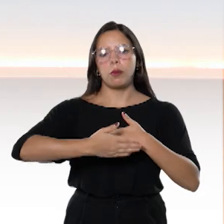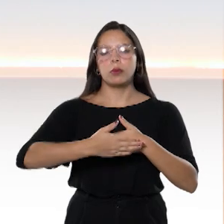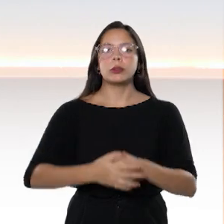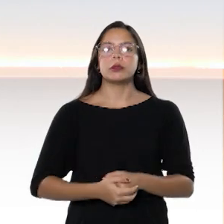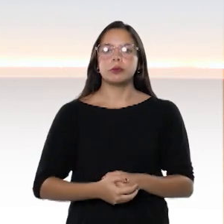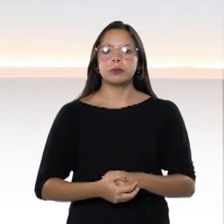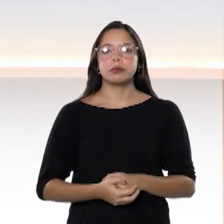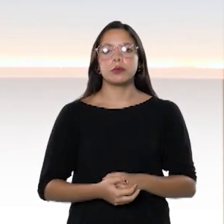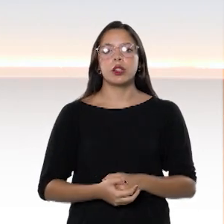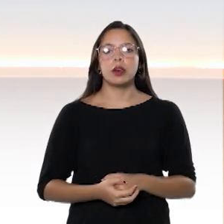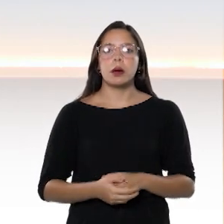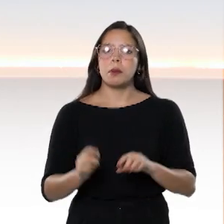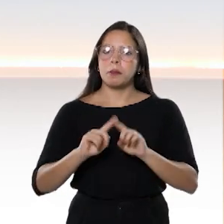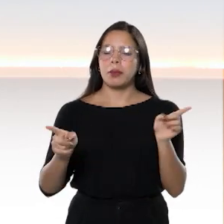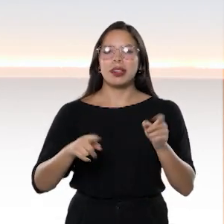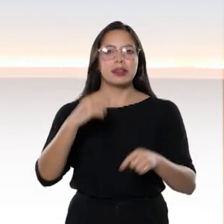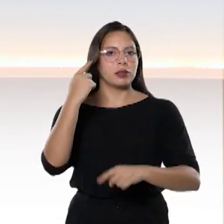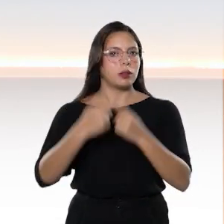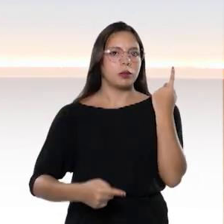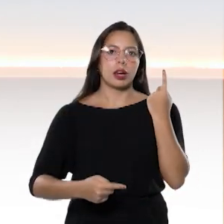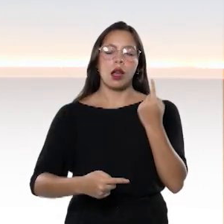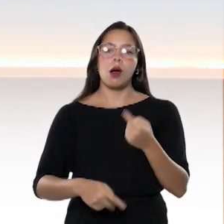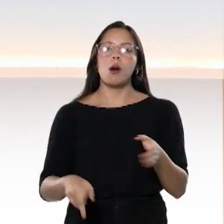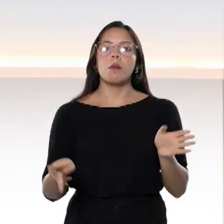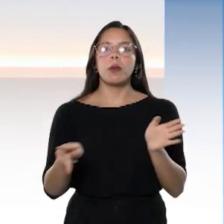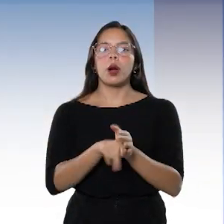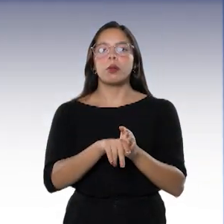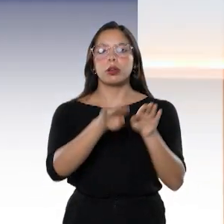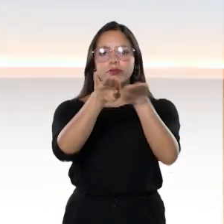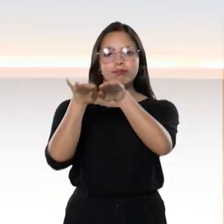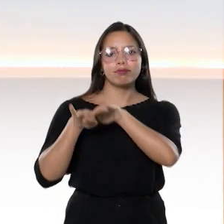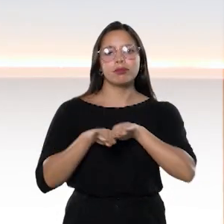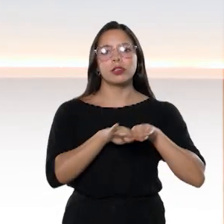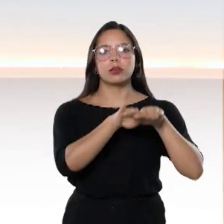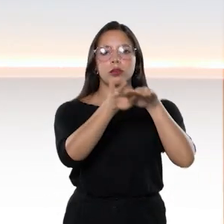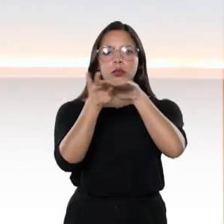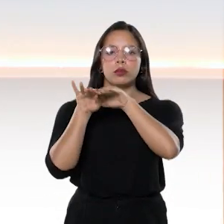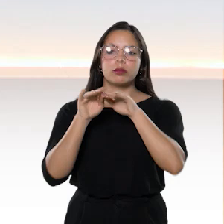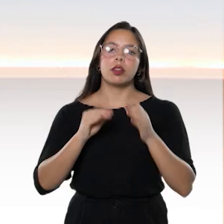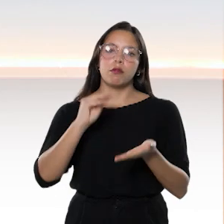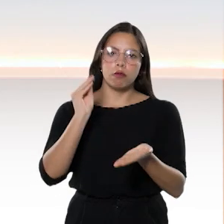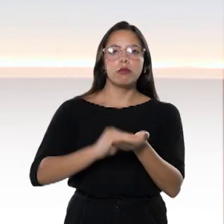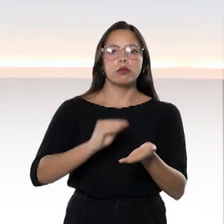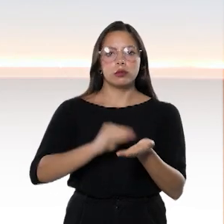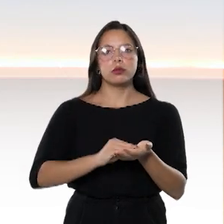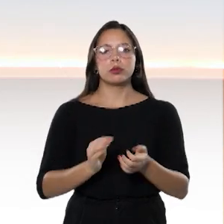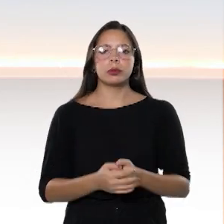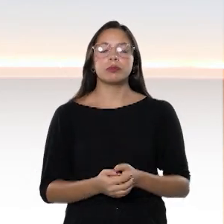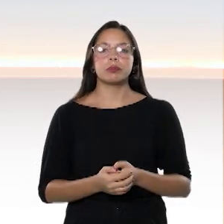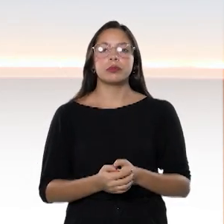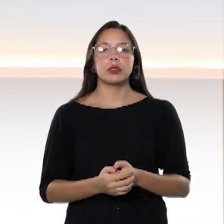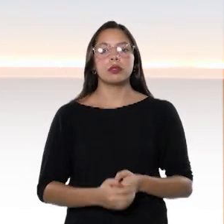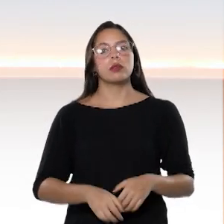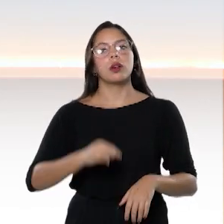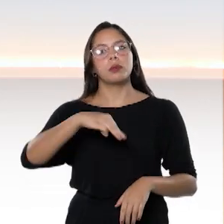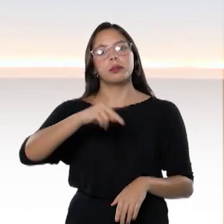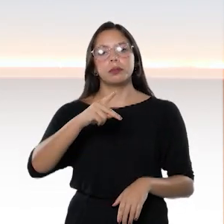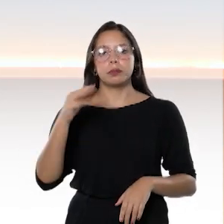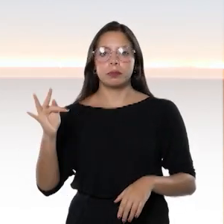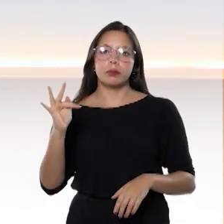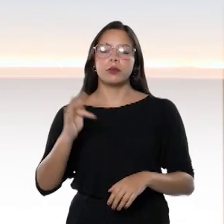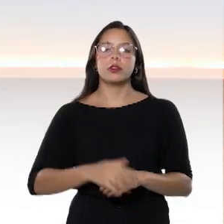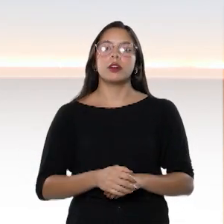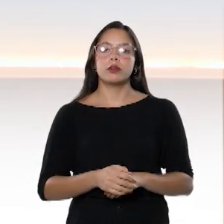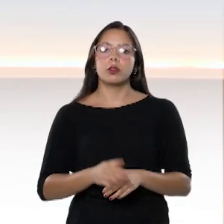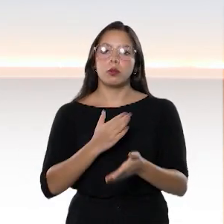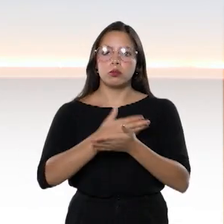diretamente os princípios da impessoalidade e da isonomia. O Ministério Público Federal decidiu entrar com a ação na Justiça